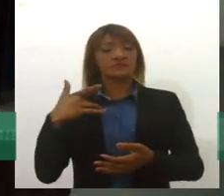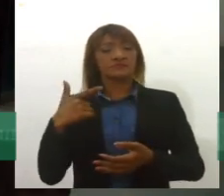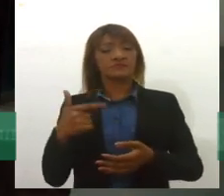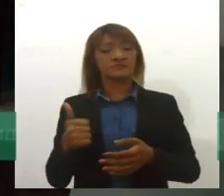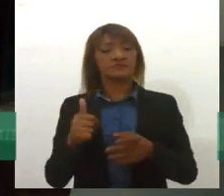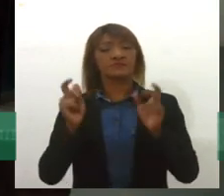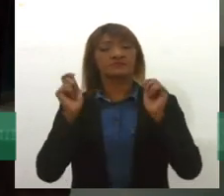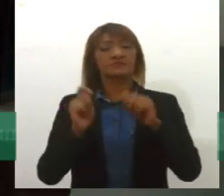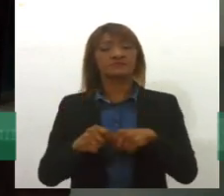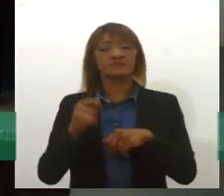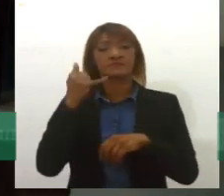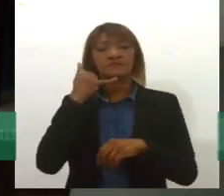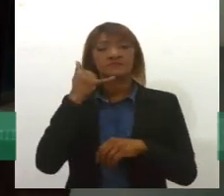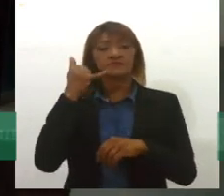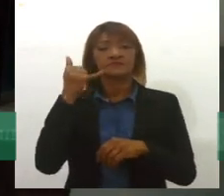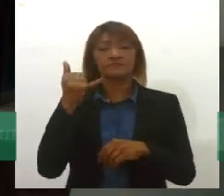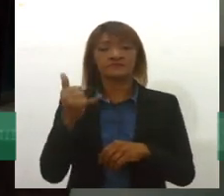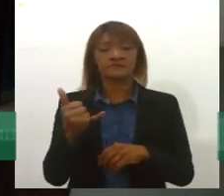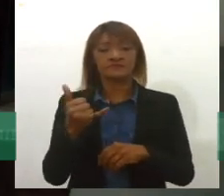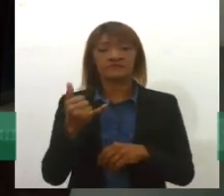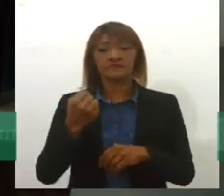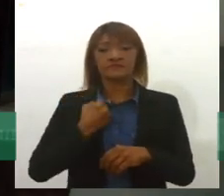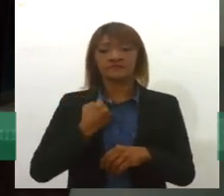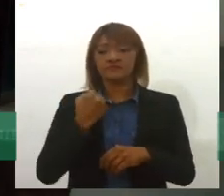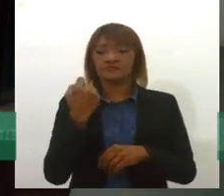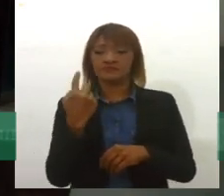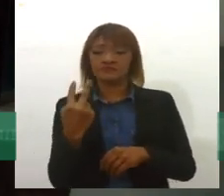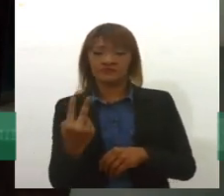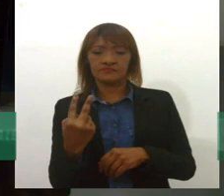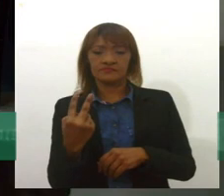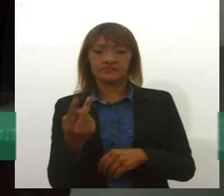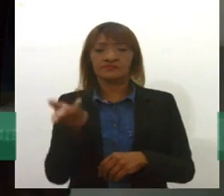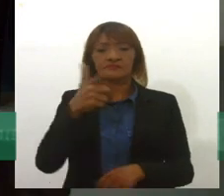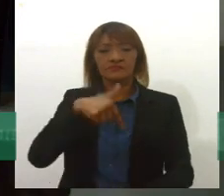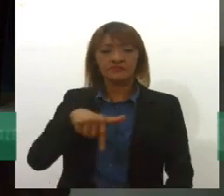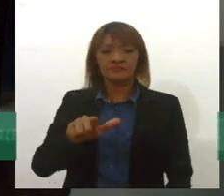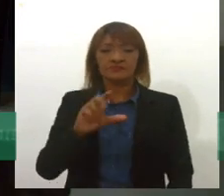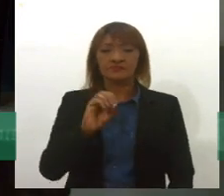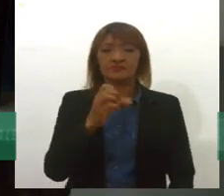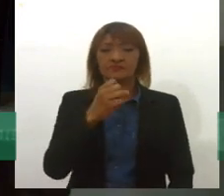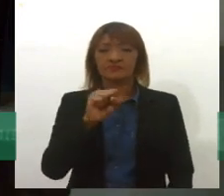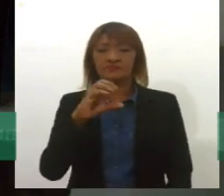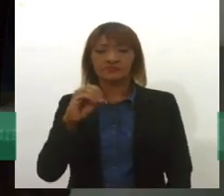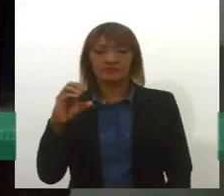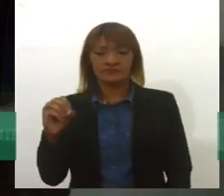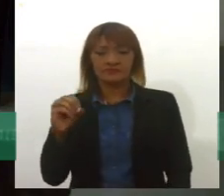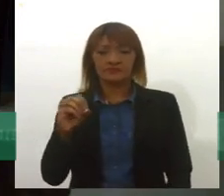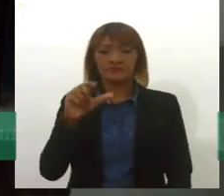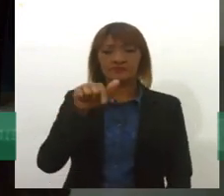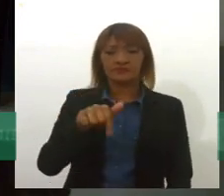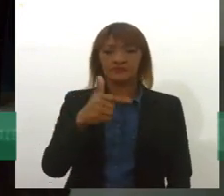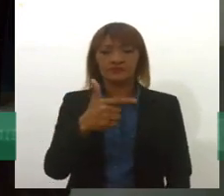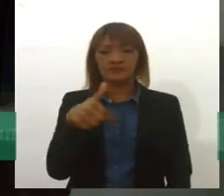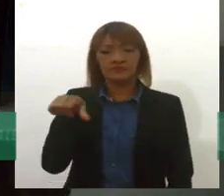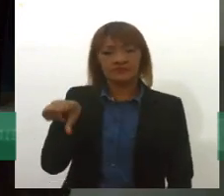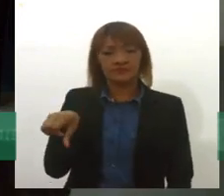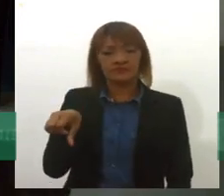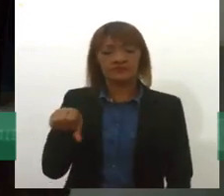com o plantão psicológico é a opção número 2. Vou repetir, 0800-729